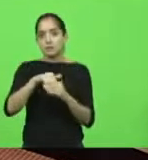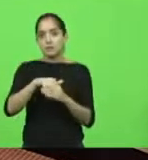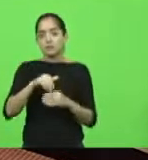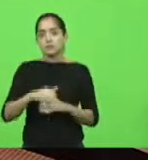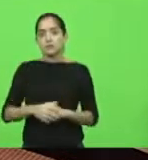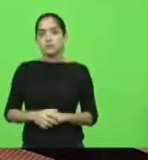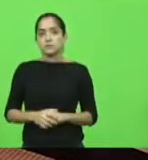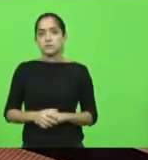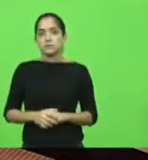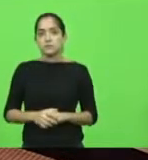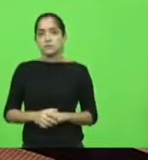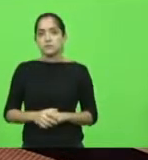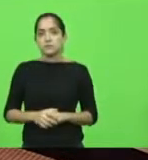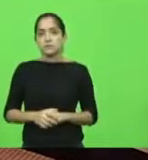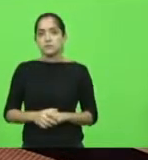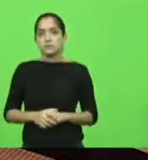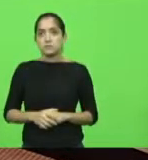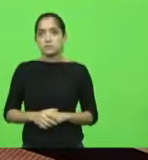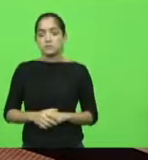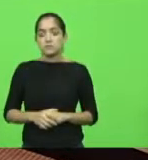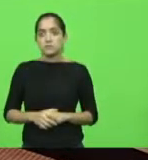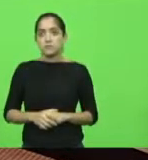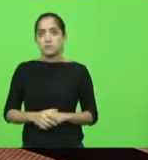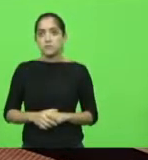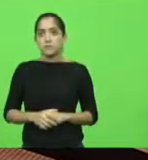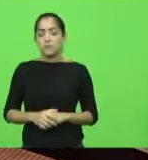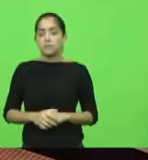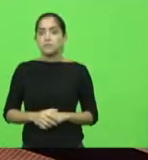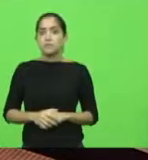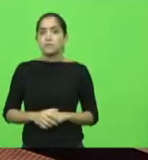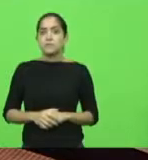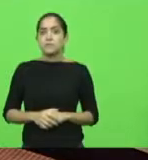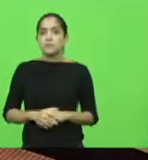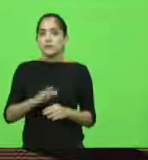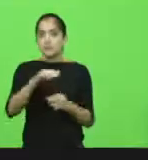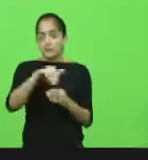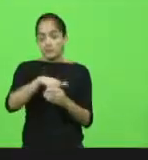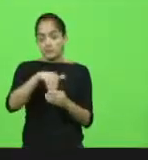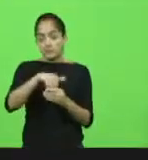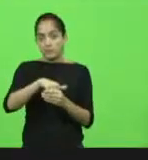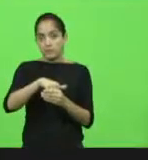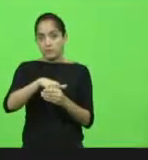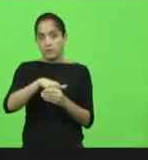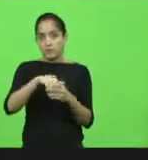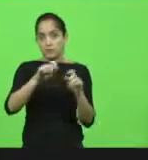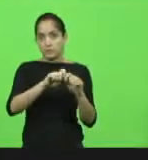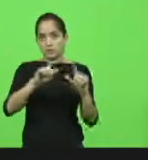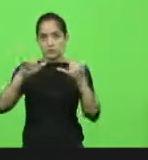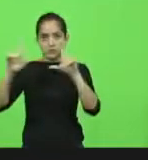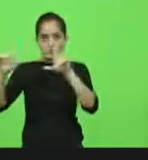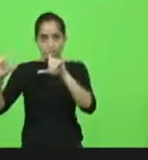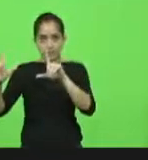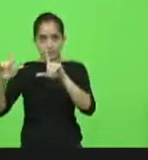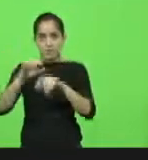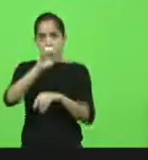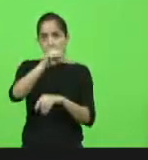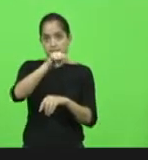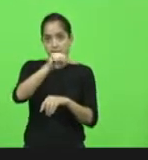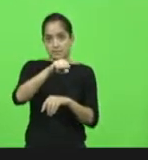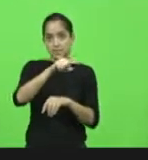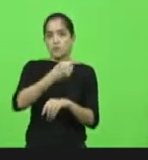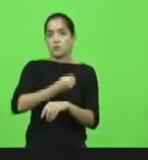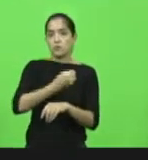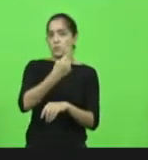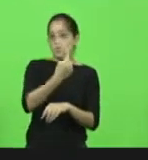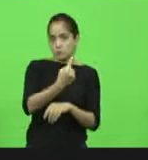bancada. Questão de ordem, presidente. Para quem vota no painel, o sim é o voto 1, correto?